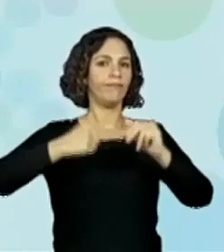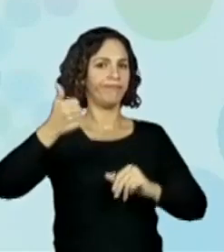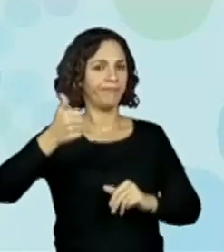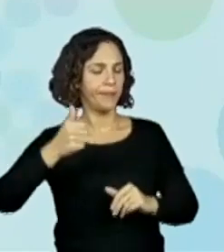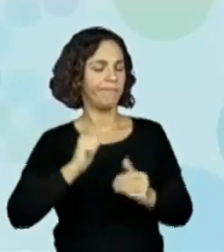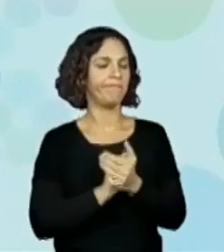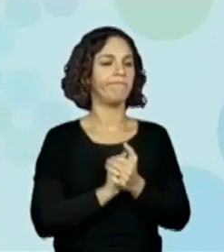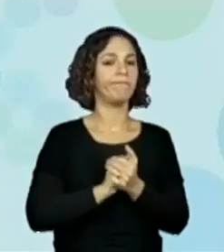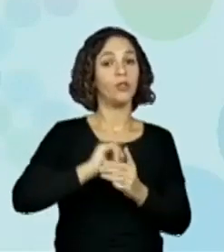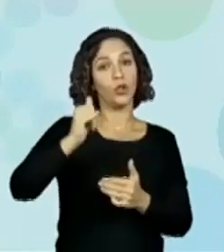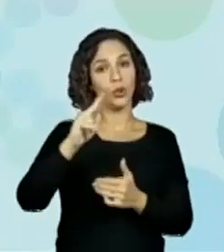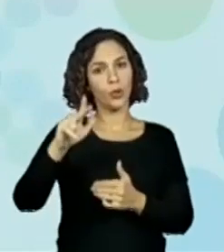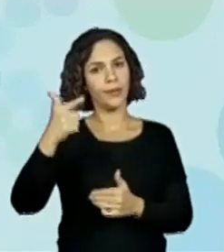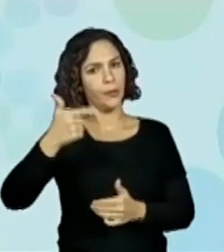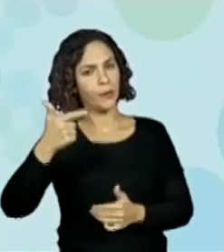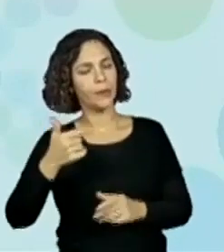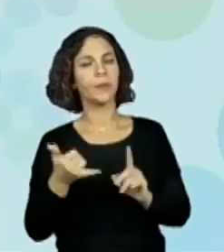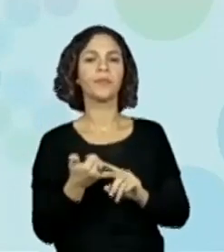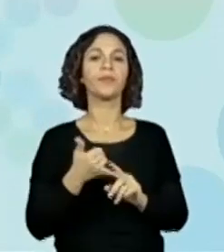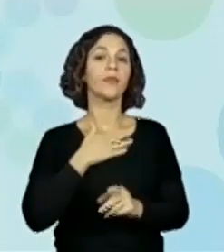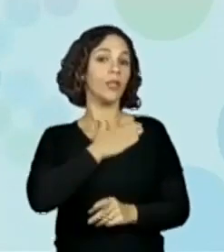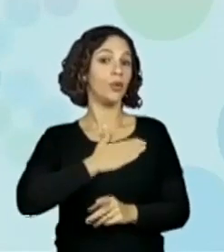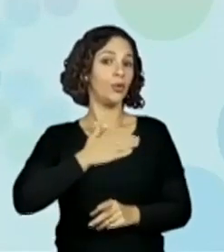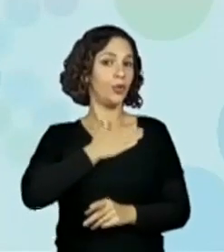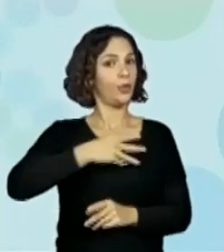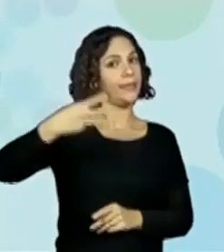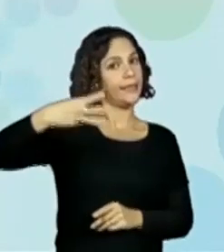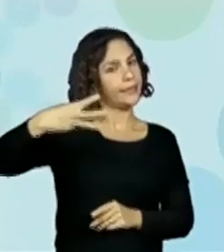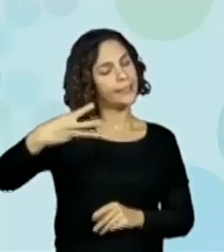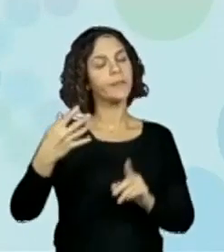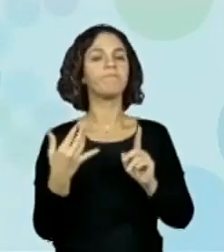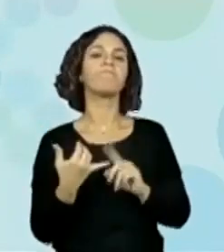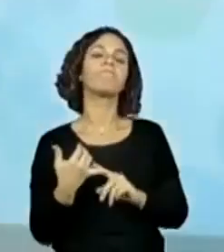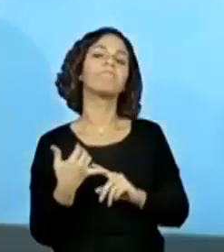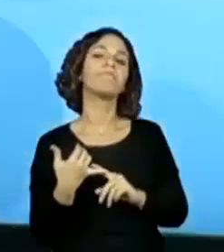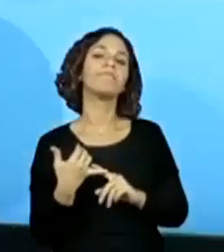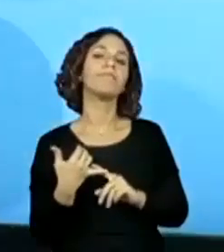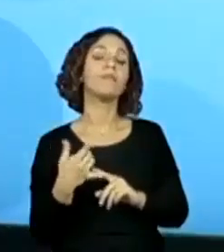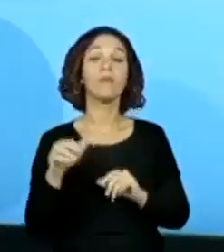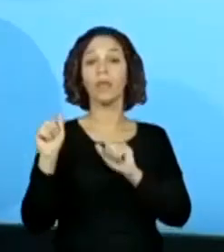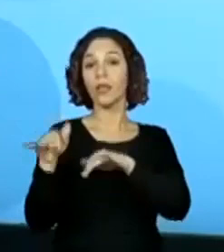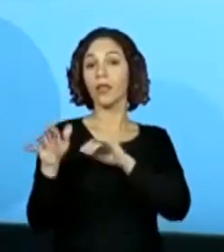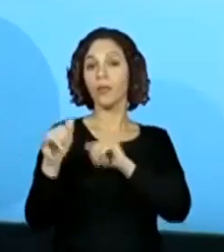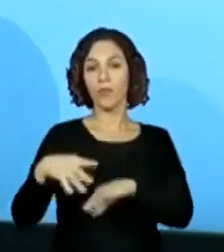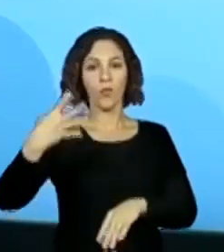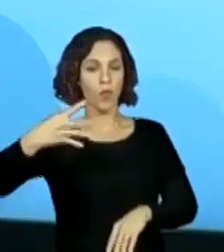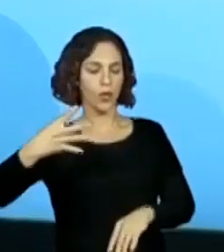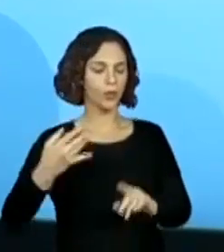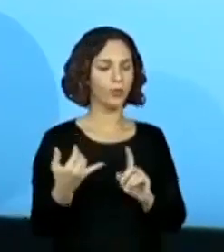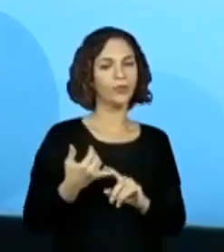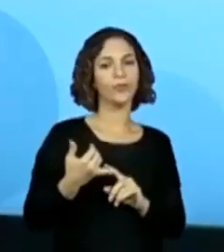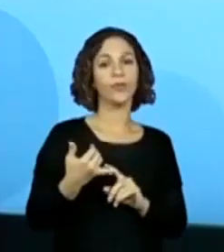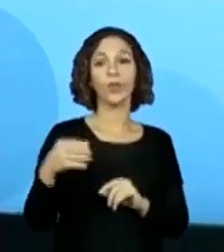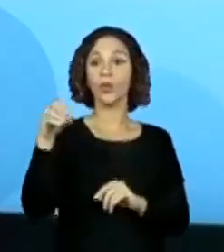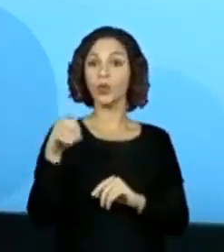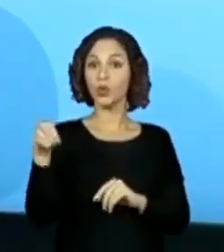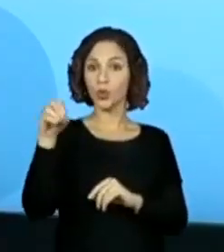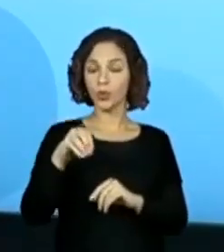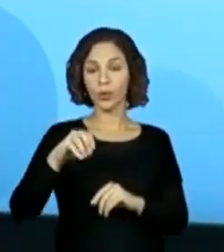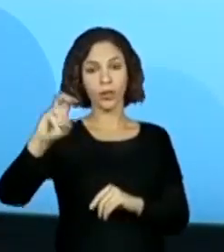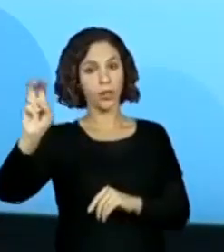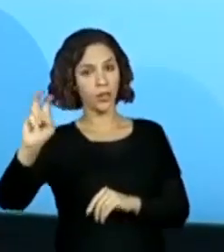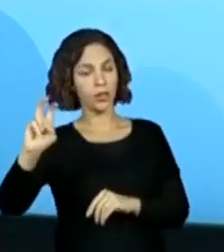em julho a segunda parcela, em agosto a terceira parcela, setembro a quarta parcela, em outubro